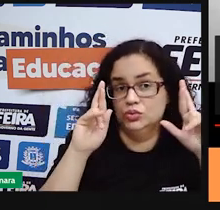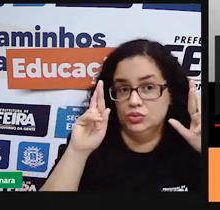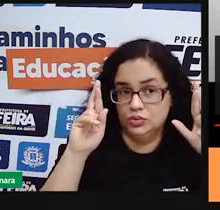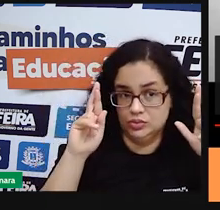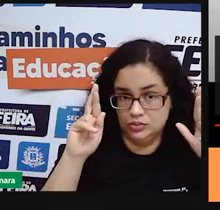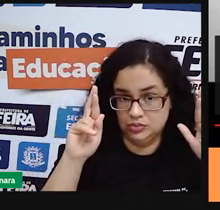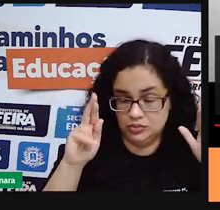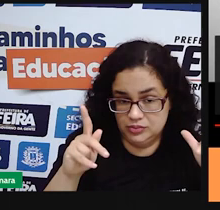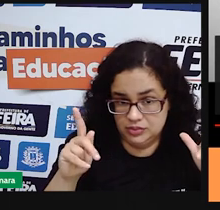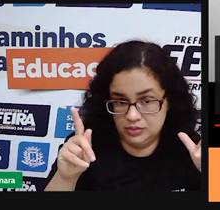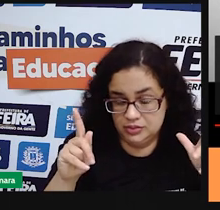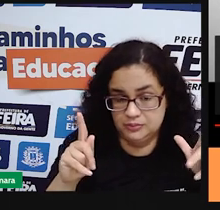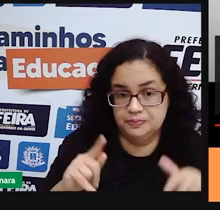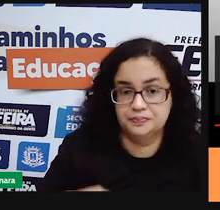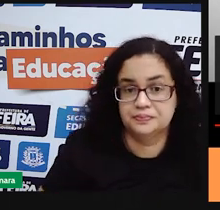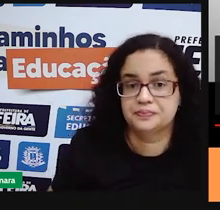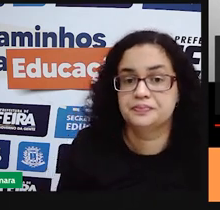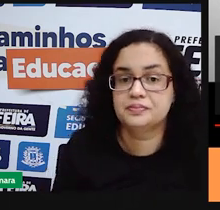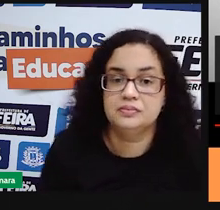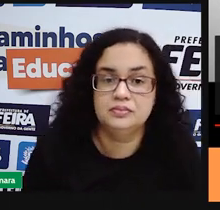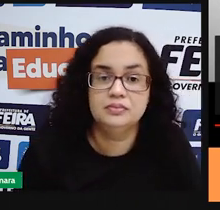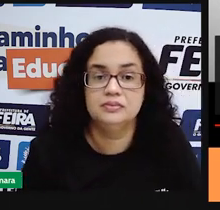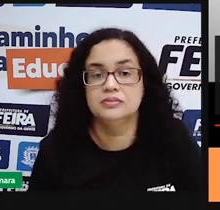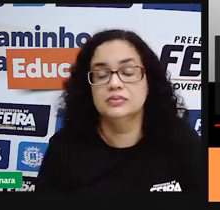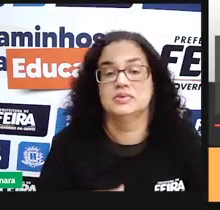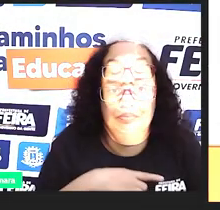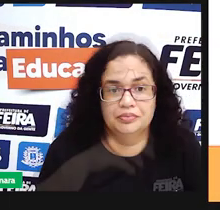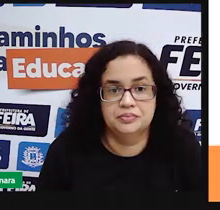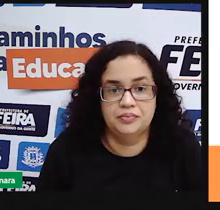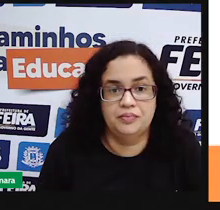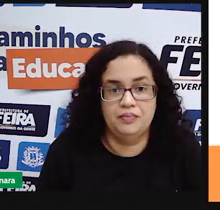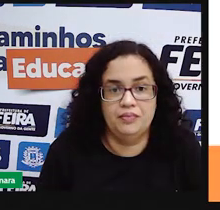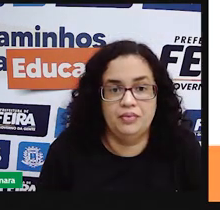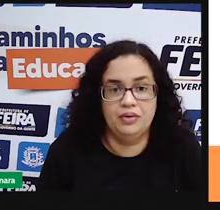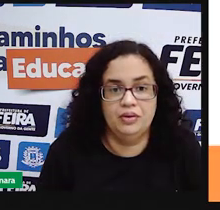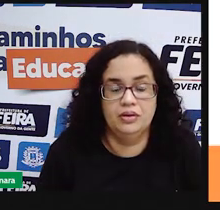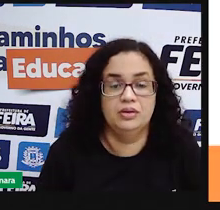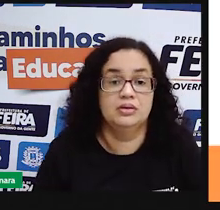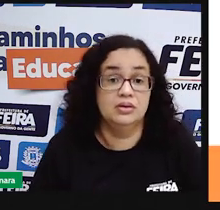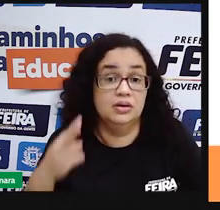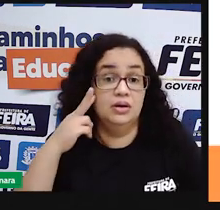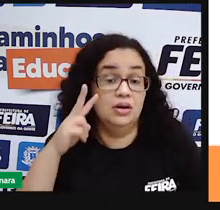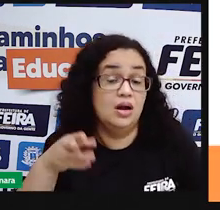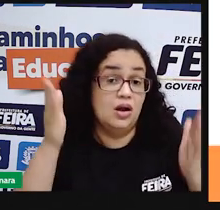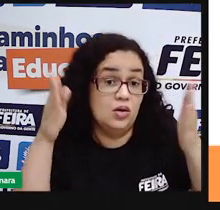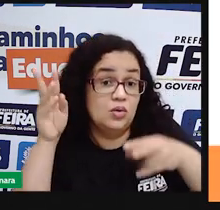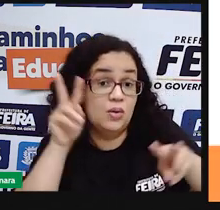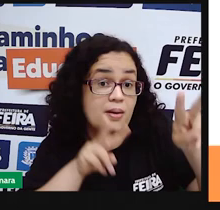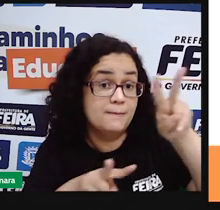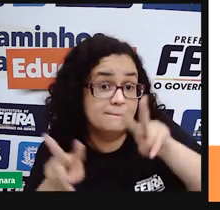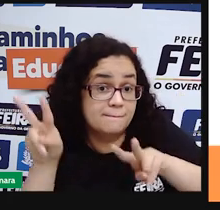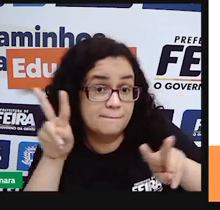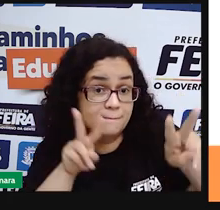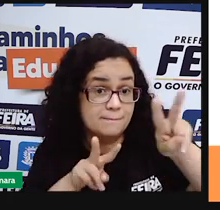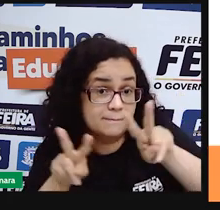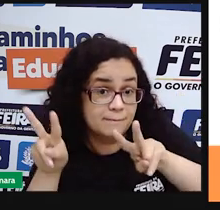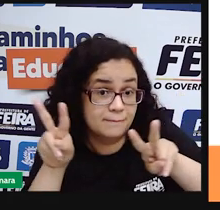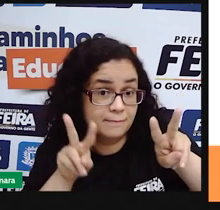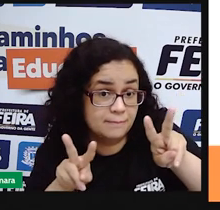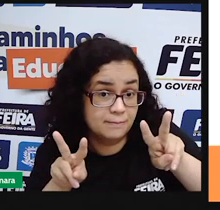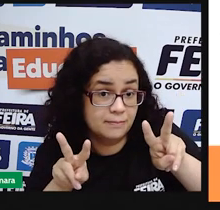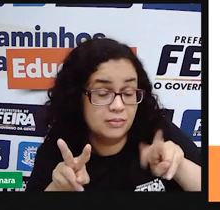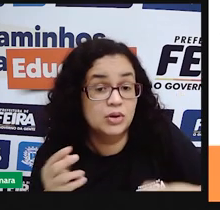aí fazendo parte do todo também. A gente vai agora observar um pouco os indígenas e os